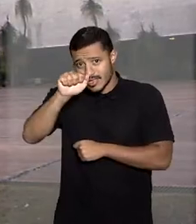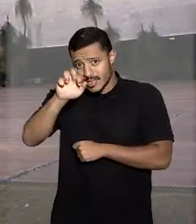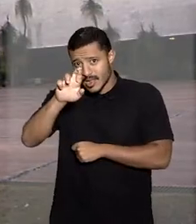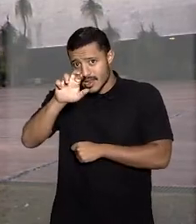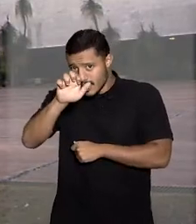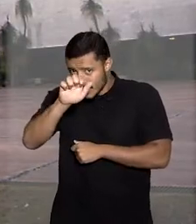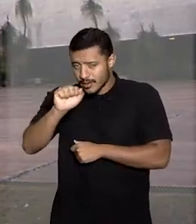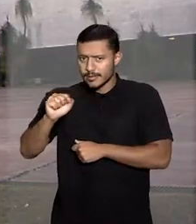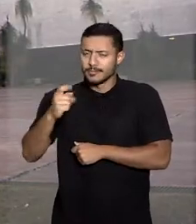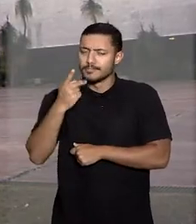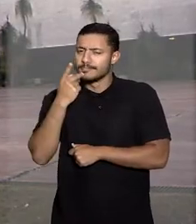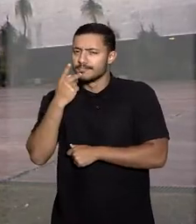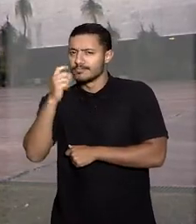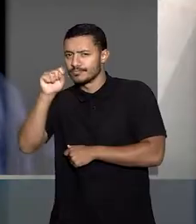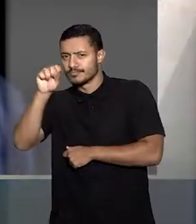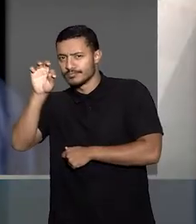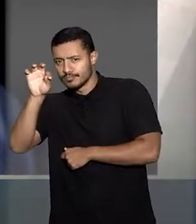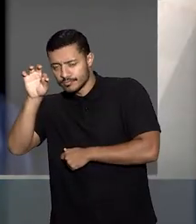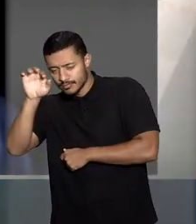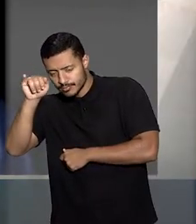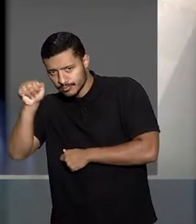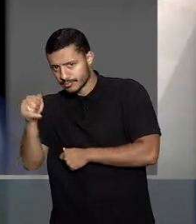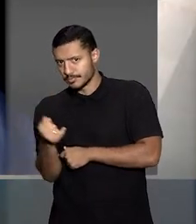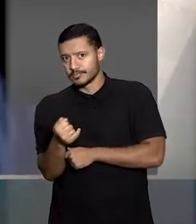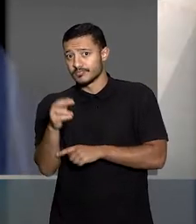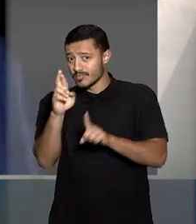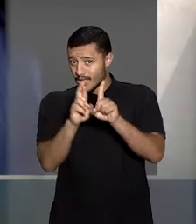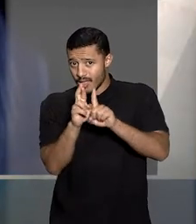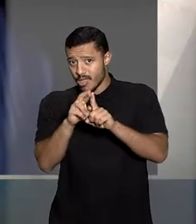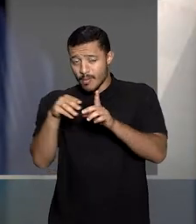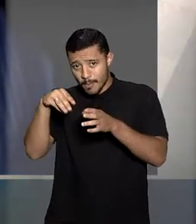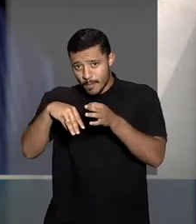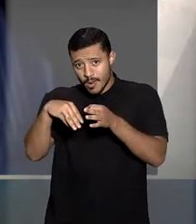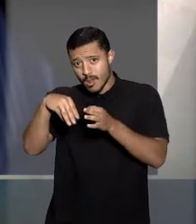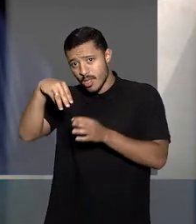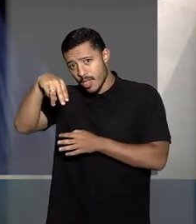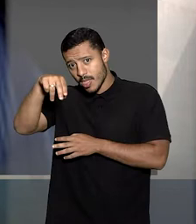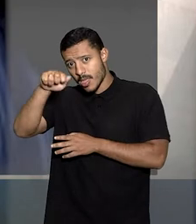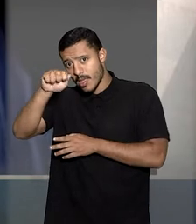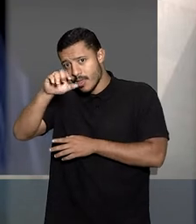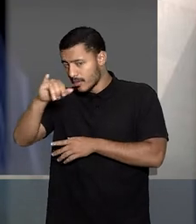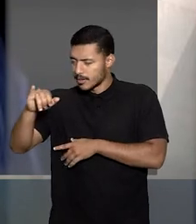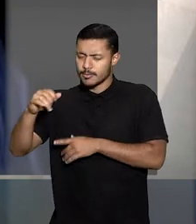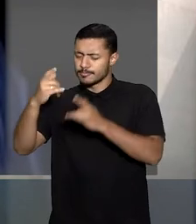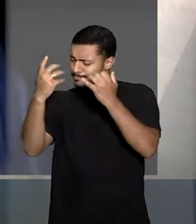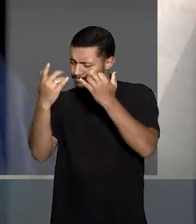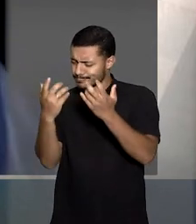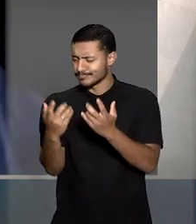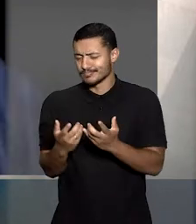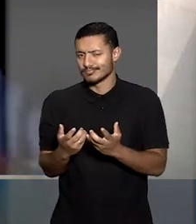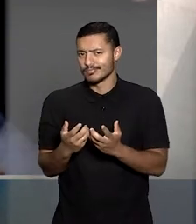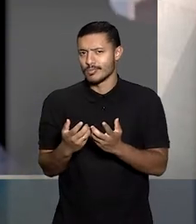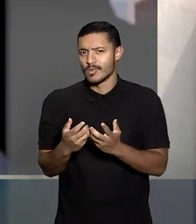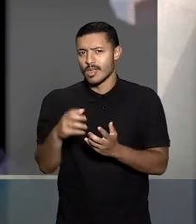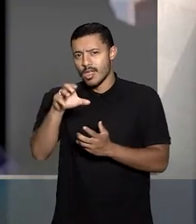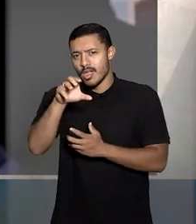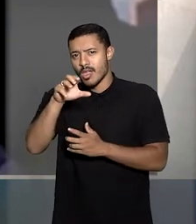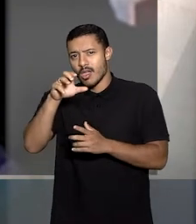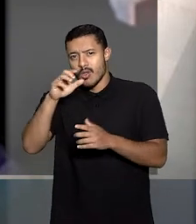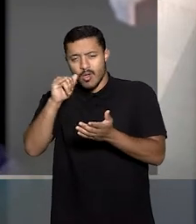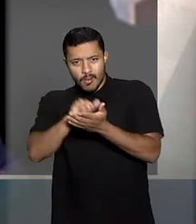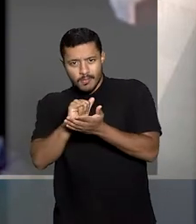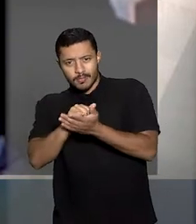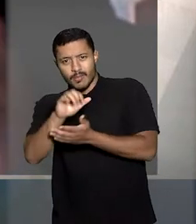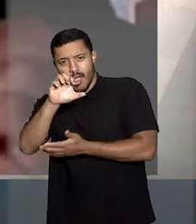recorreu então ao STJ e a relatora do recurso, ministra Anansi Andrigue, explicou que em relação ao credit scoring,